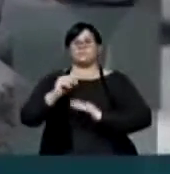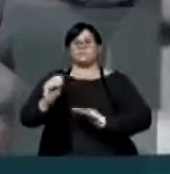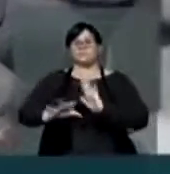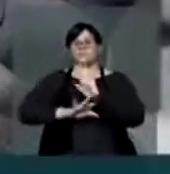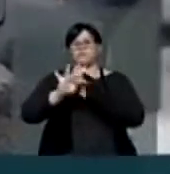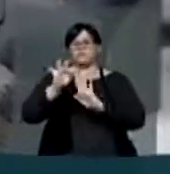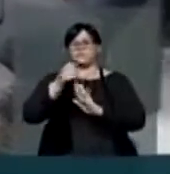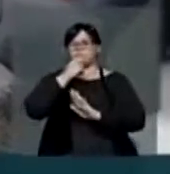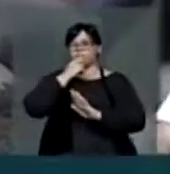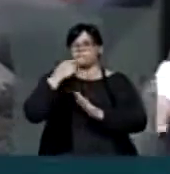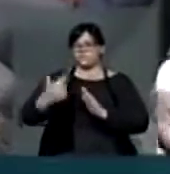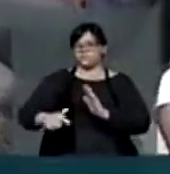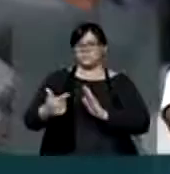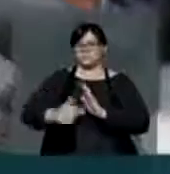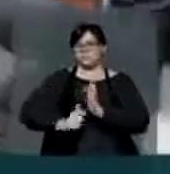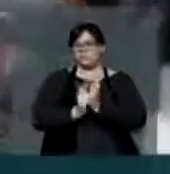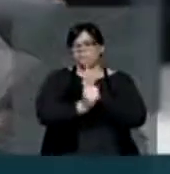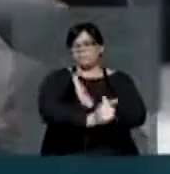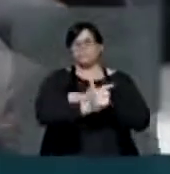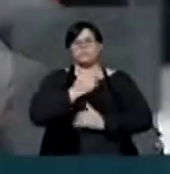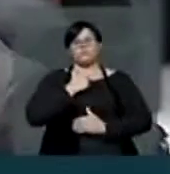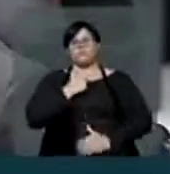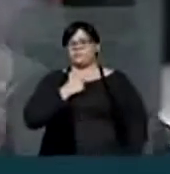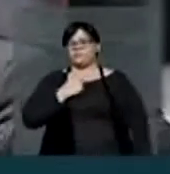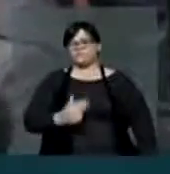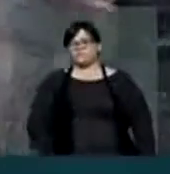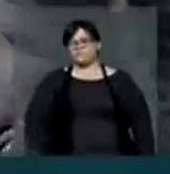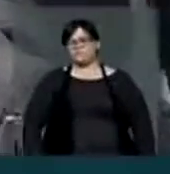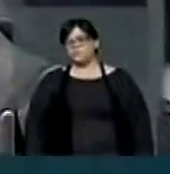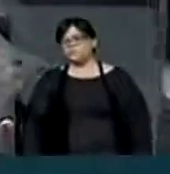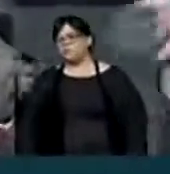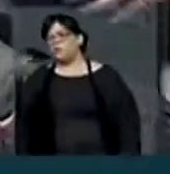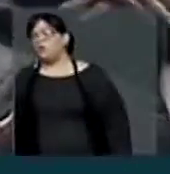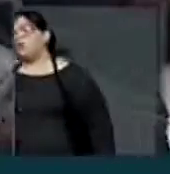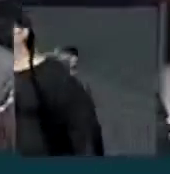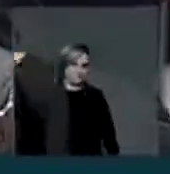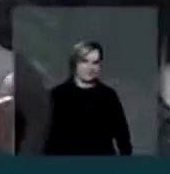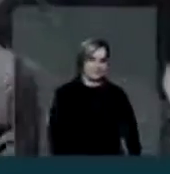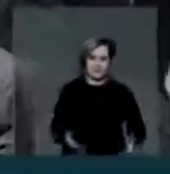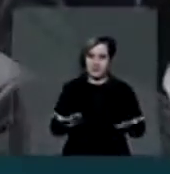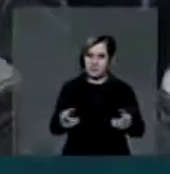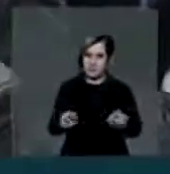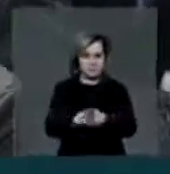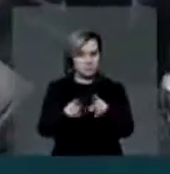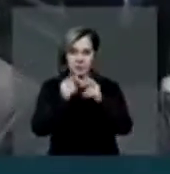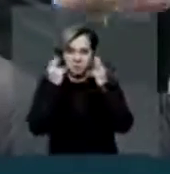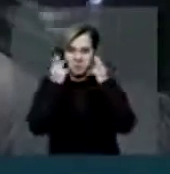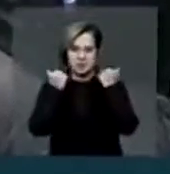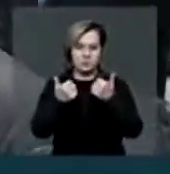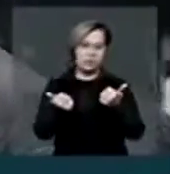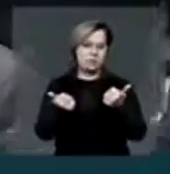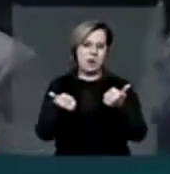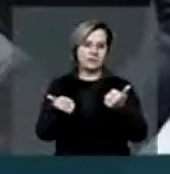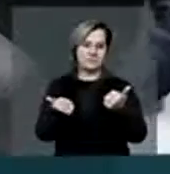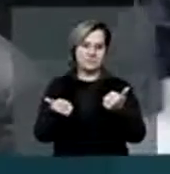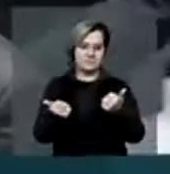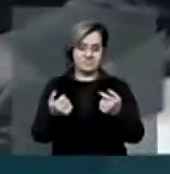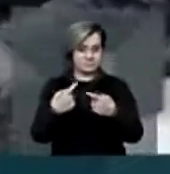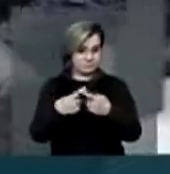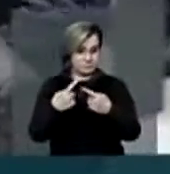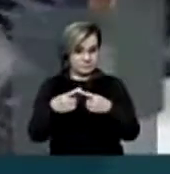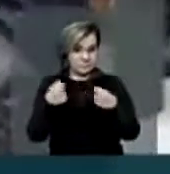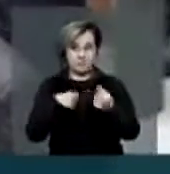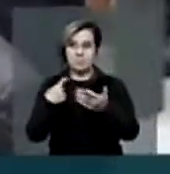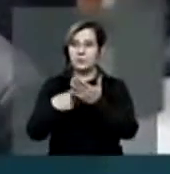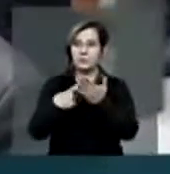Subverter a pauta, isso também não é normal, não é comum. Afinal de contas, nós temos reunião de líderes para acertar a agenda,